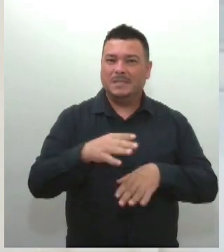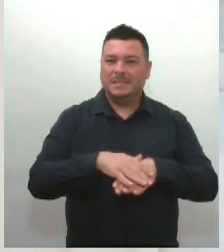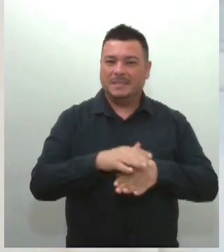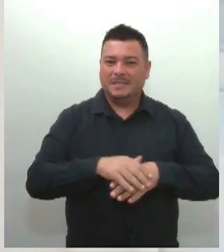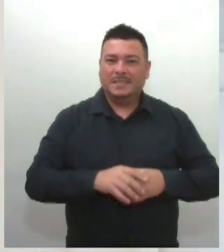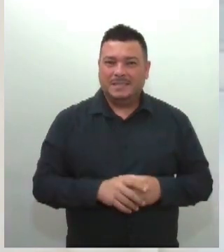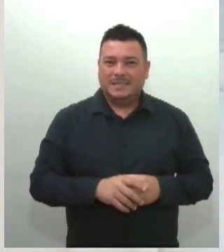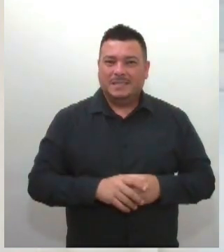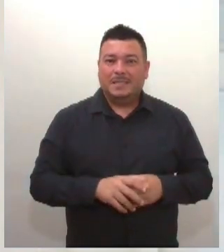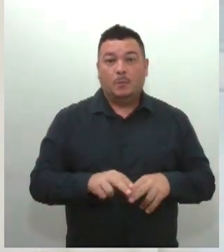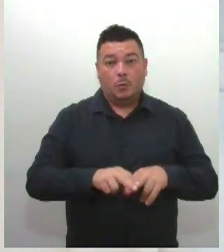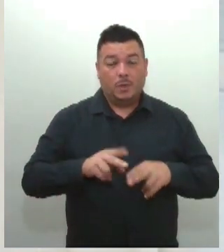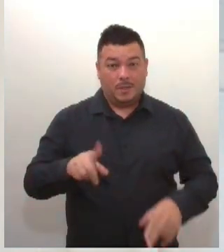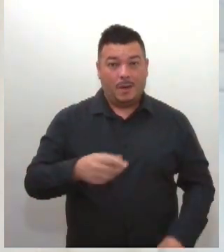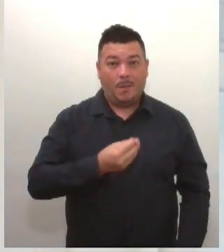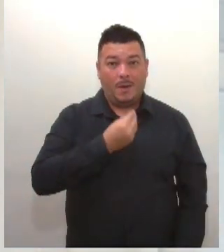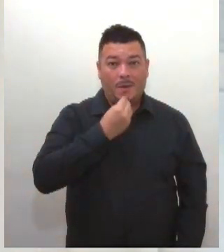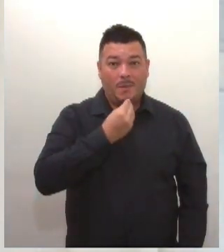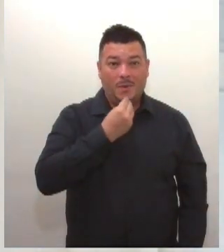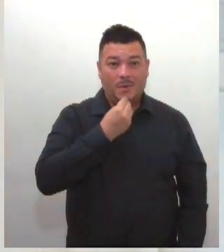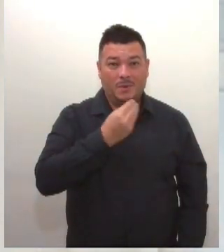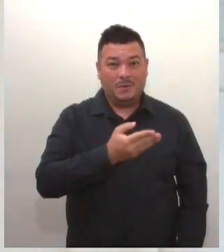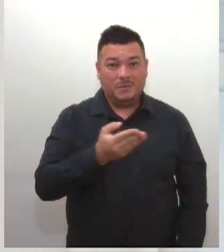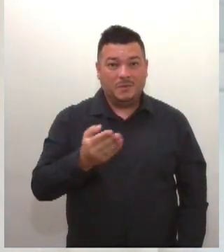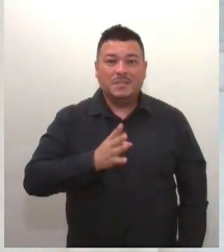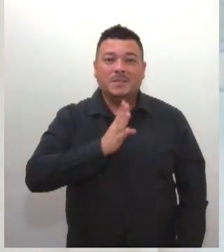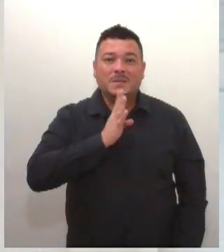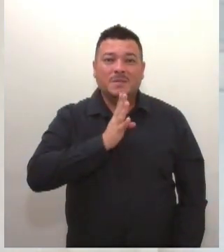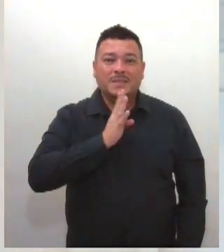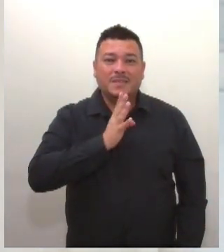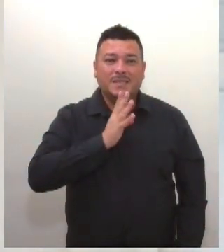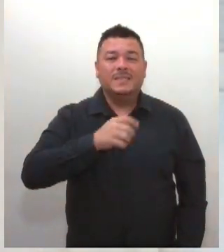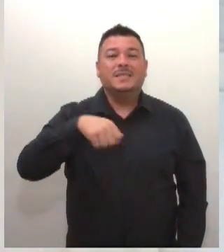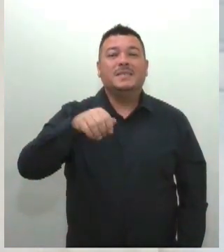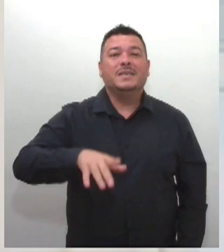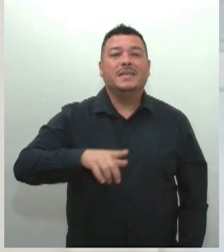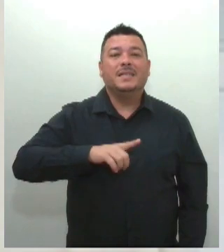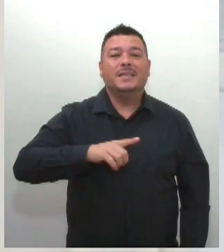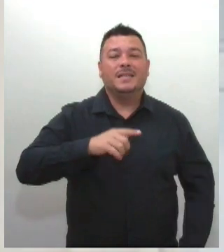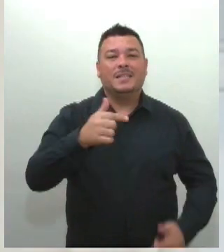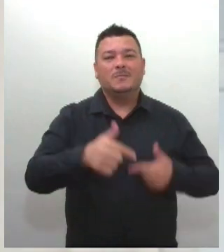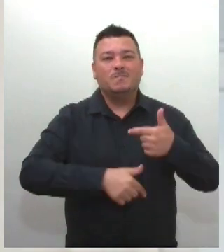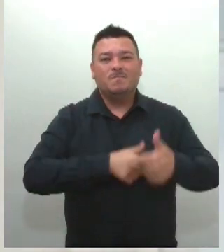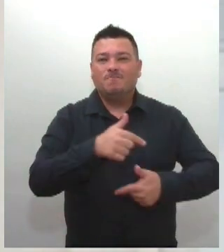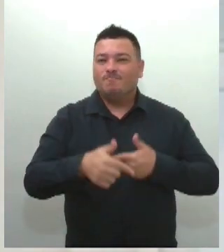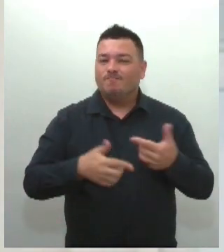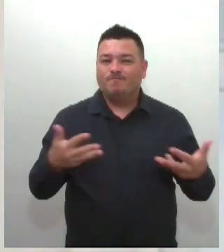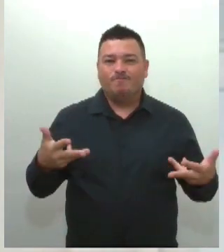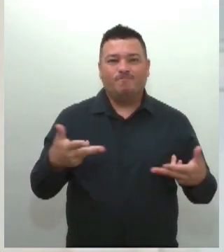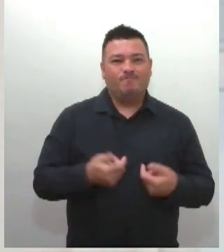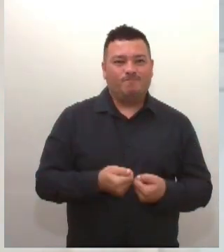oportunidade de vocês conhecerem quem tem feito um bom trabalho por